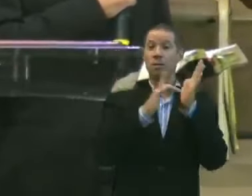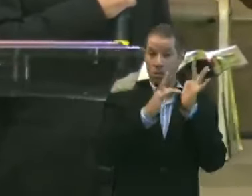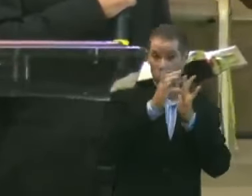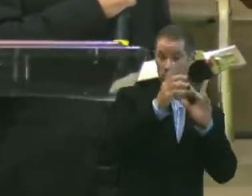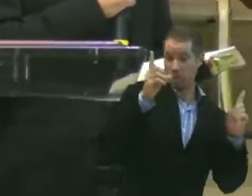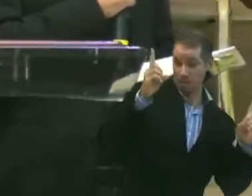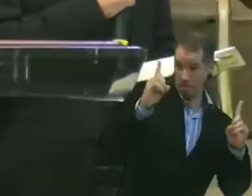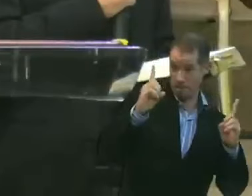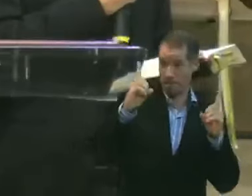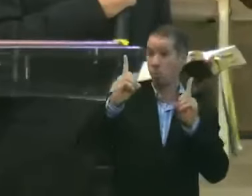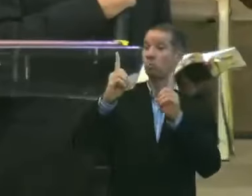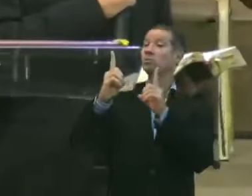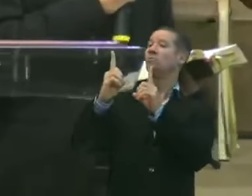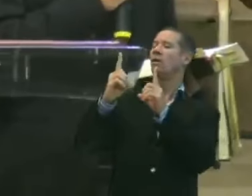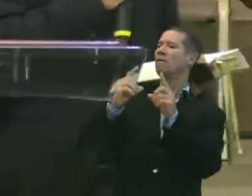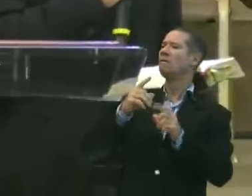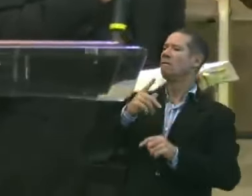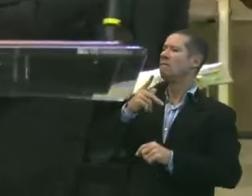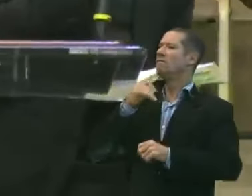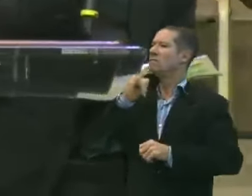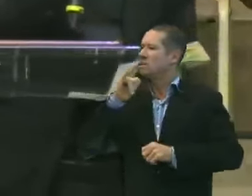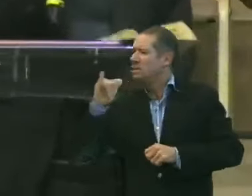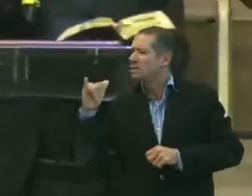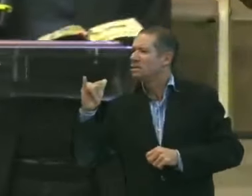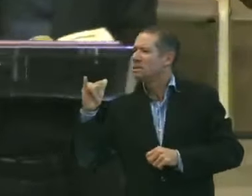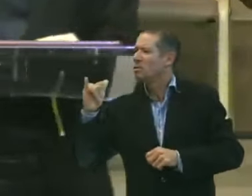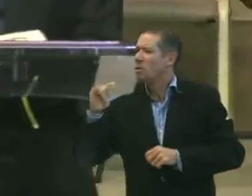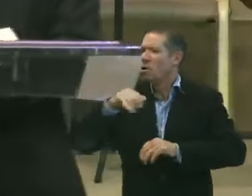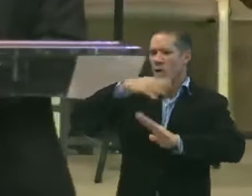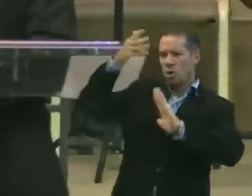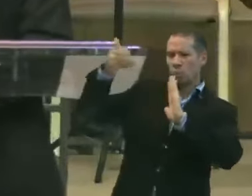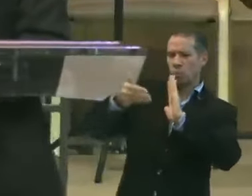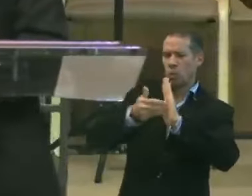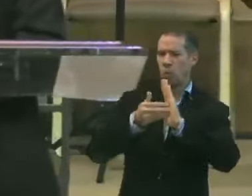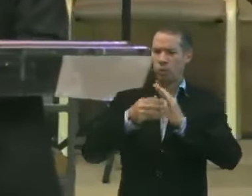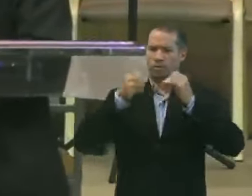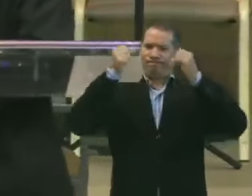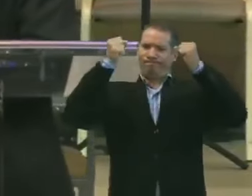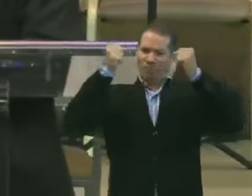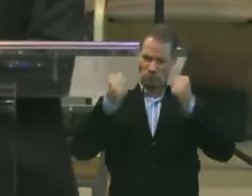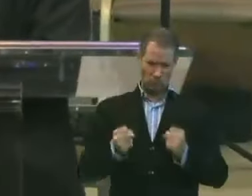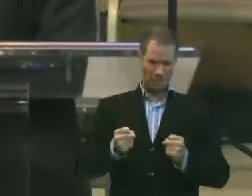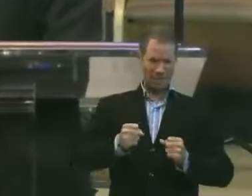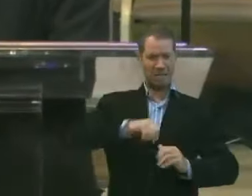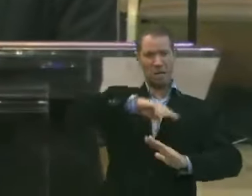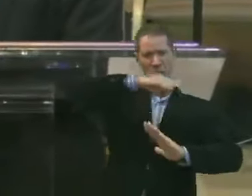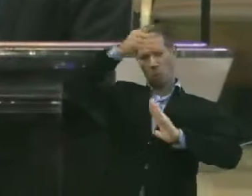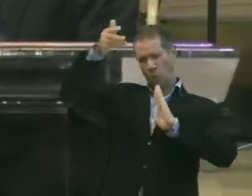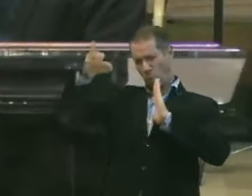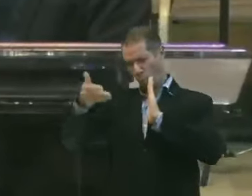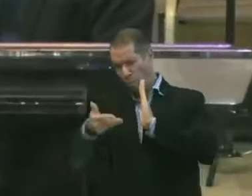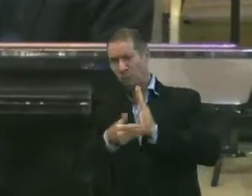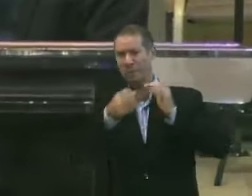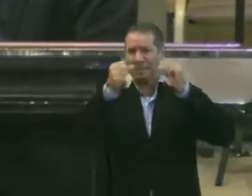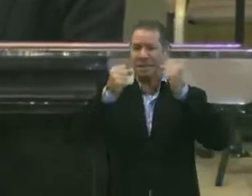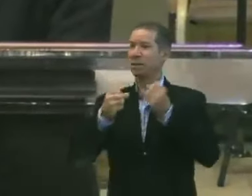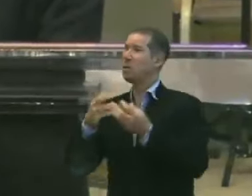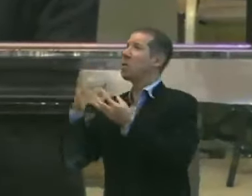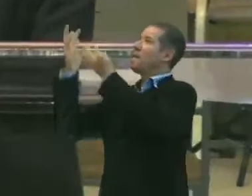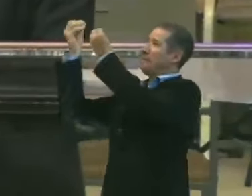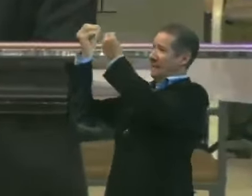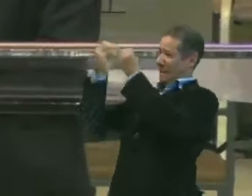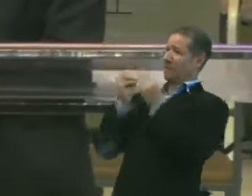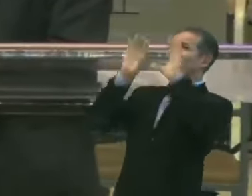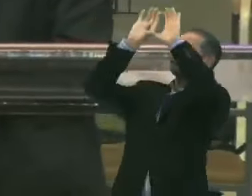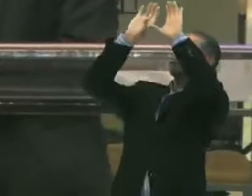aproximou-se, falou-lhes dizendo, Toda autoridade, toda autoridade me foi dada